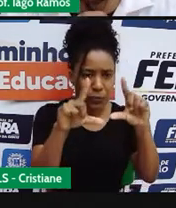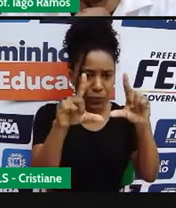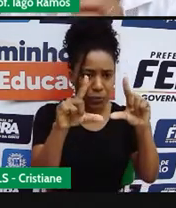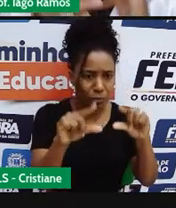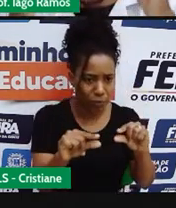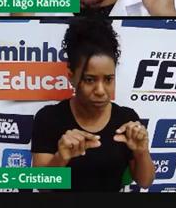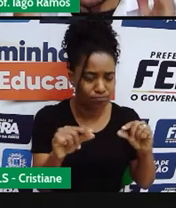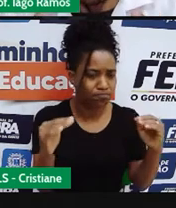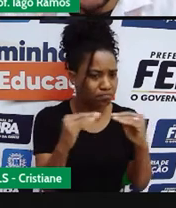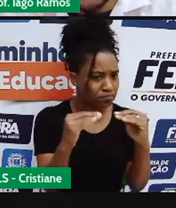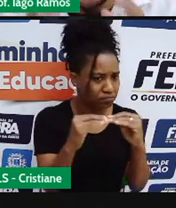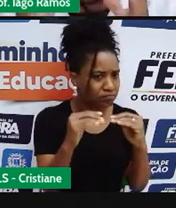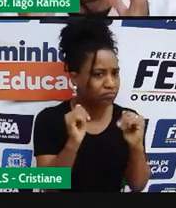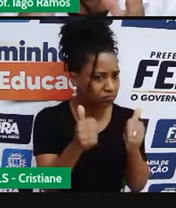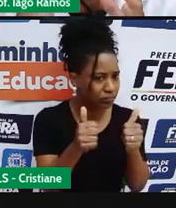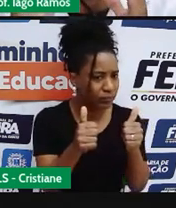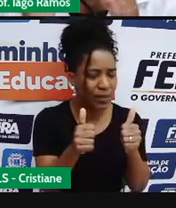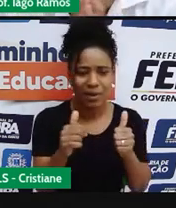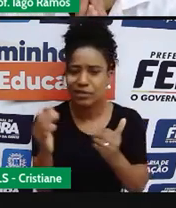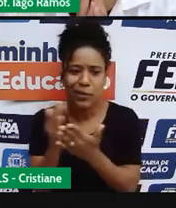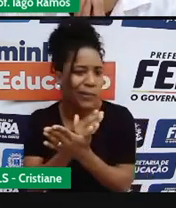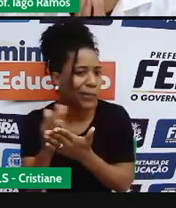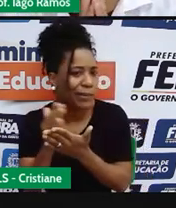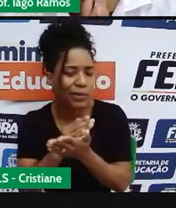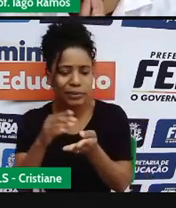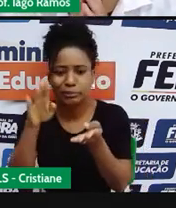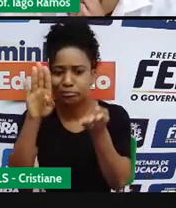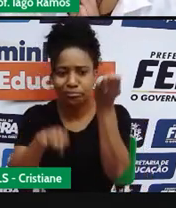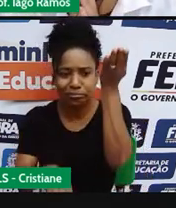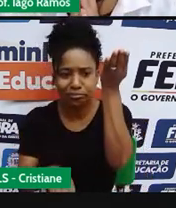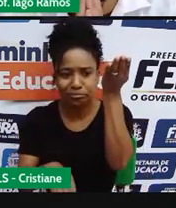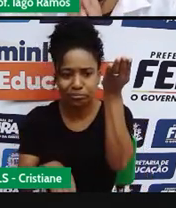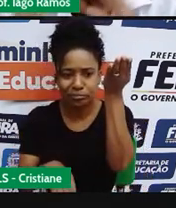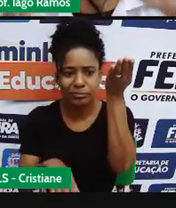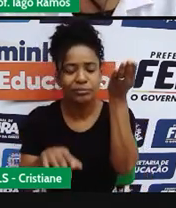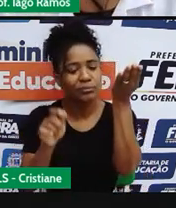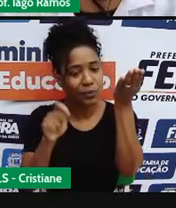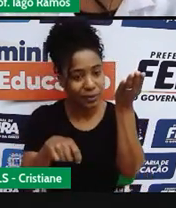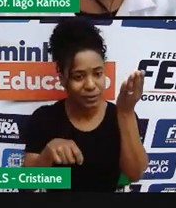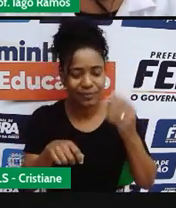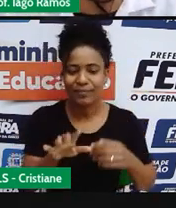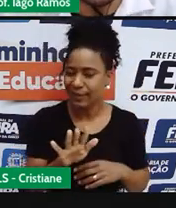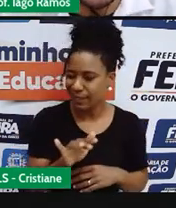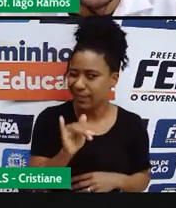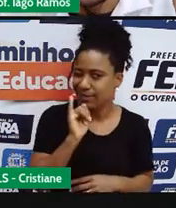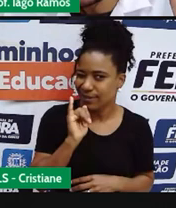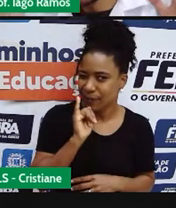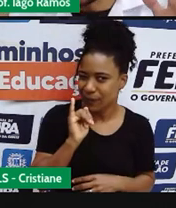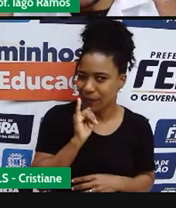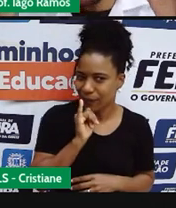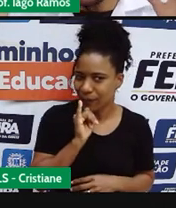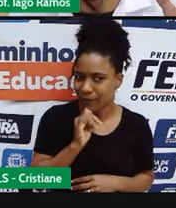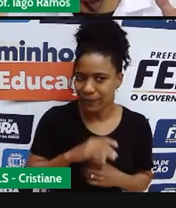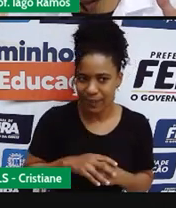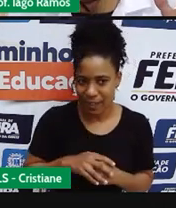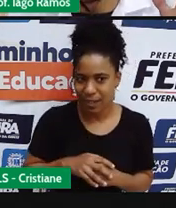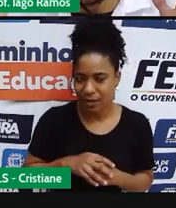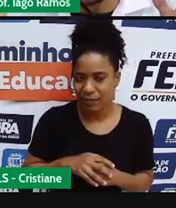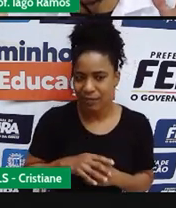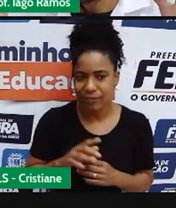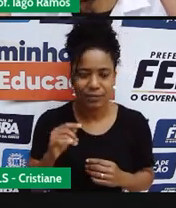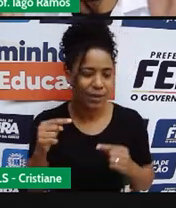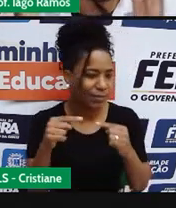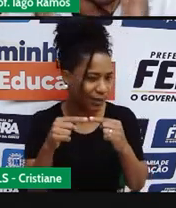comunicação. Quer ver só? Eu vou te dar um exemplo bem prático. A sua altura e a sua massa